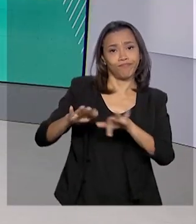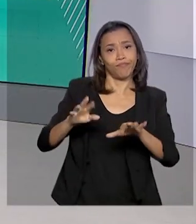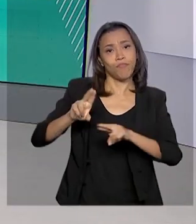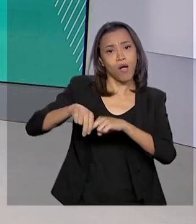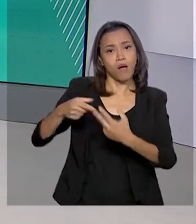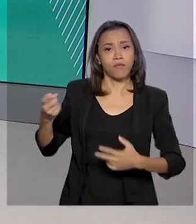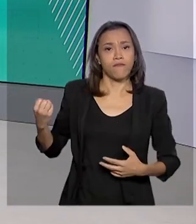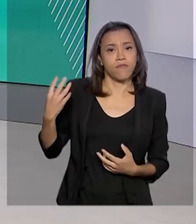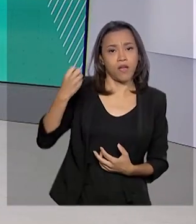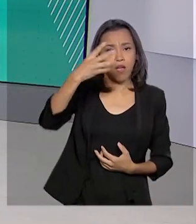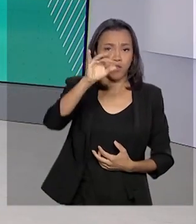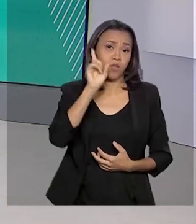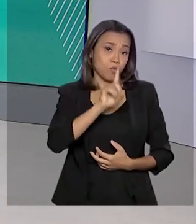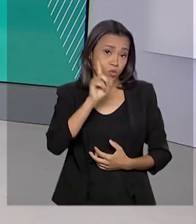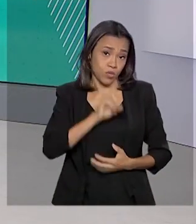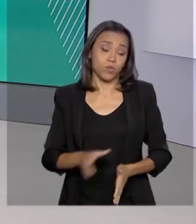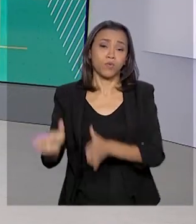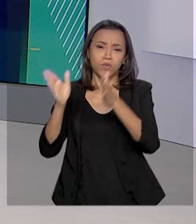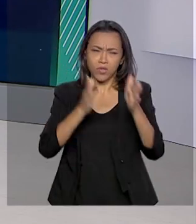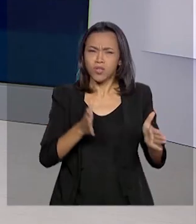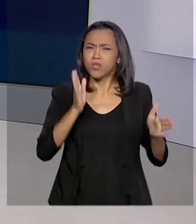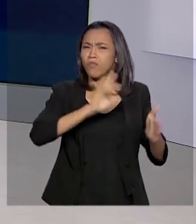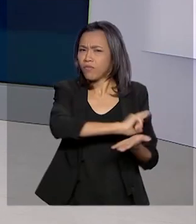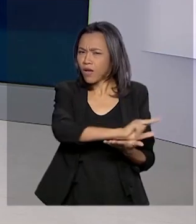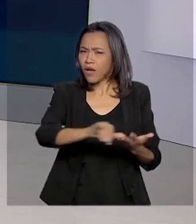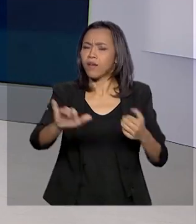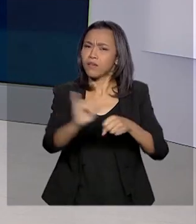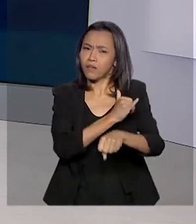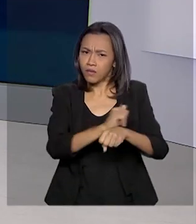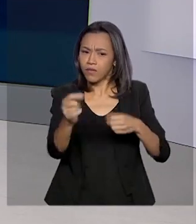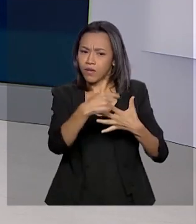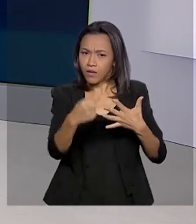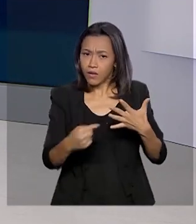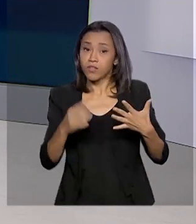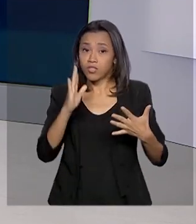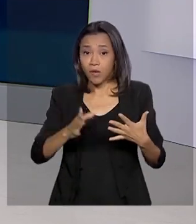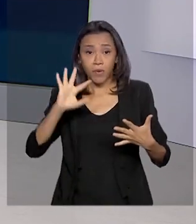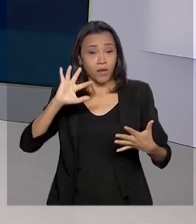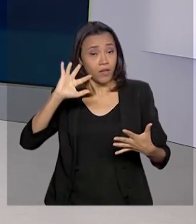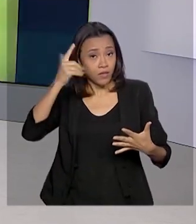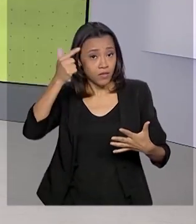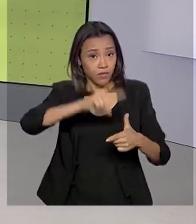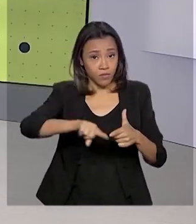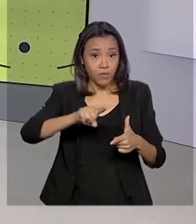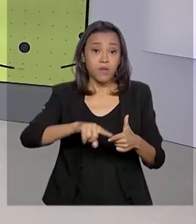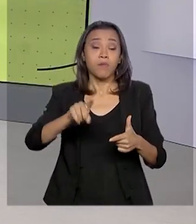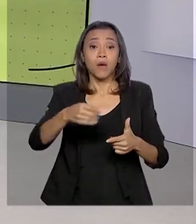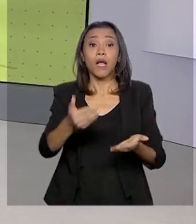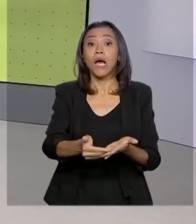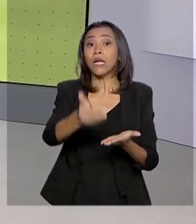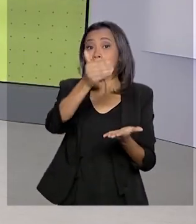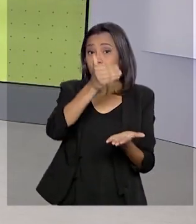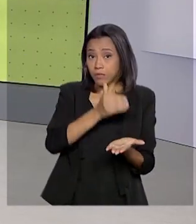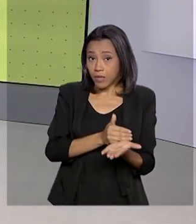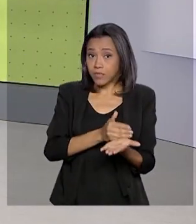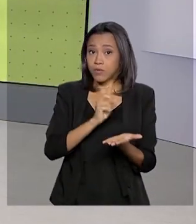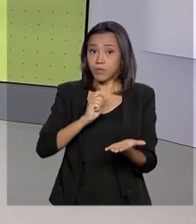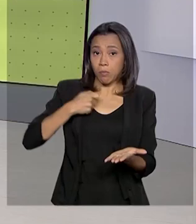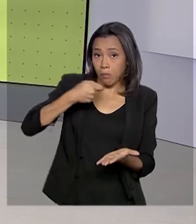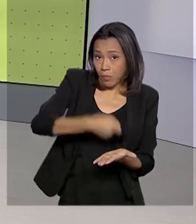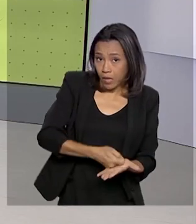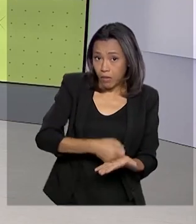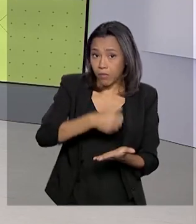medidas já foram tomadas para atender a população e reduzir impactos na economia, como a antecipação da primeira parcela do